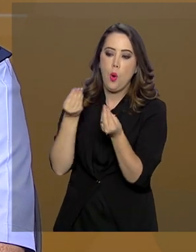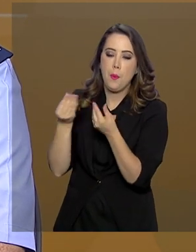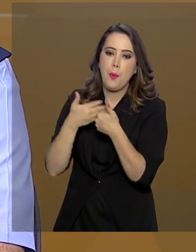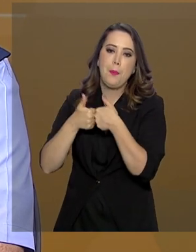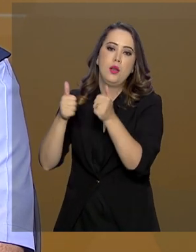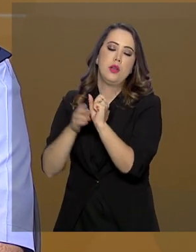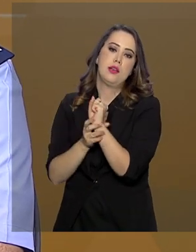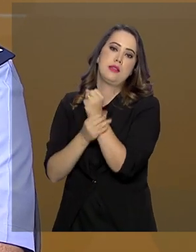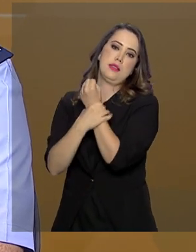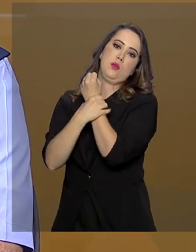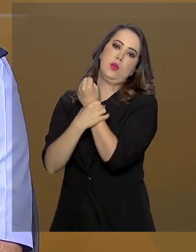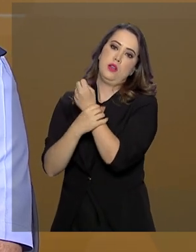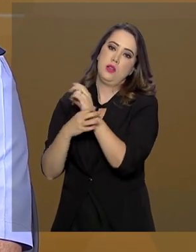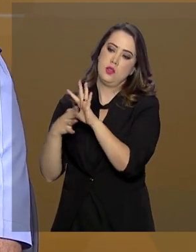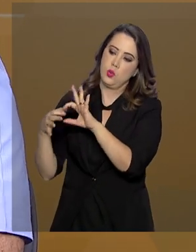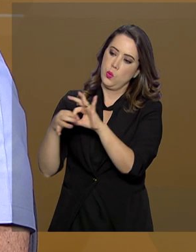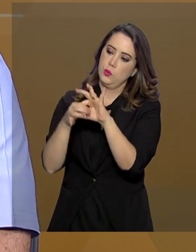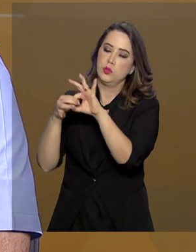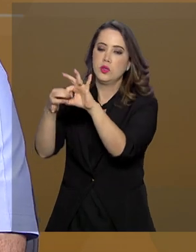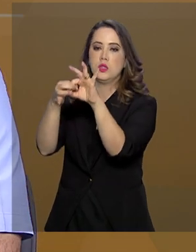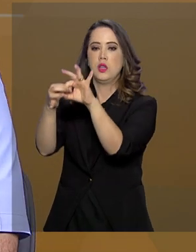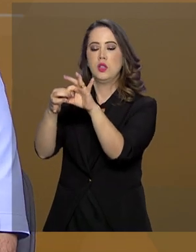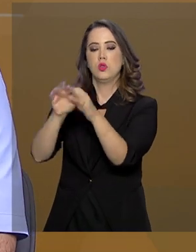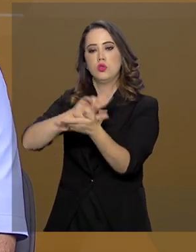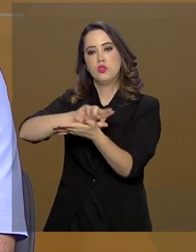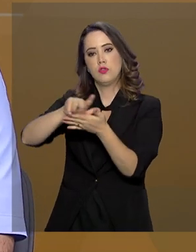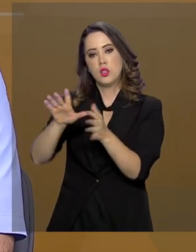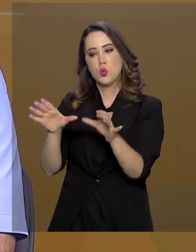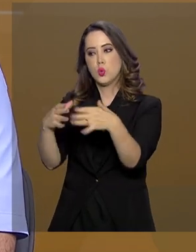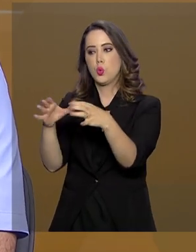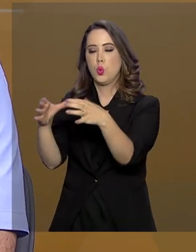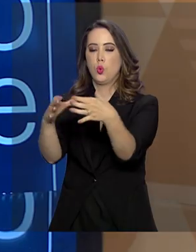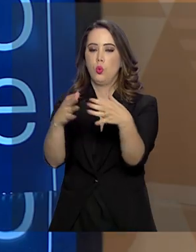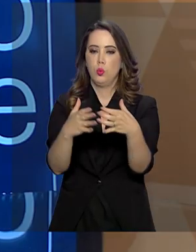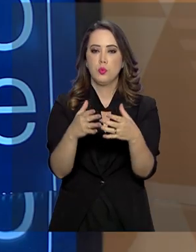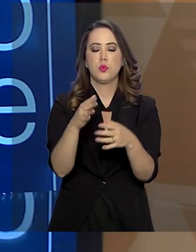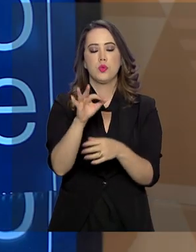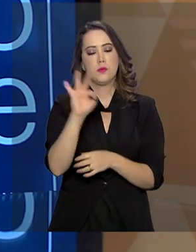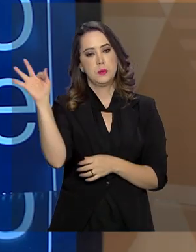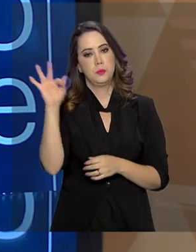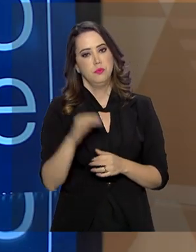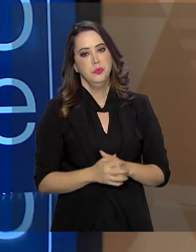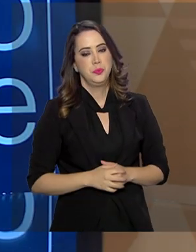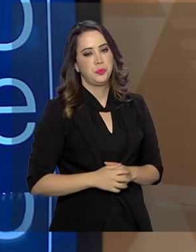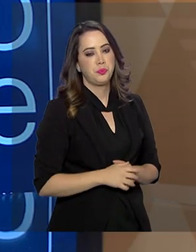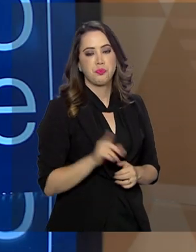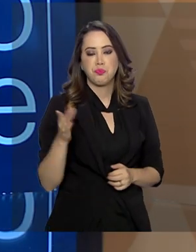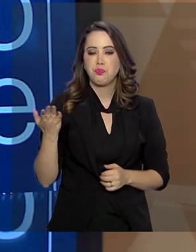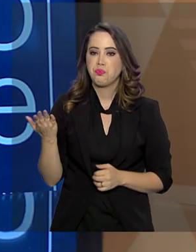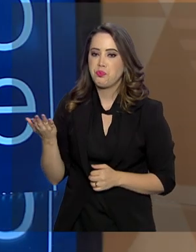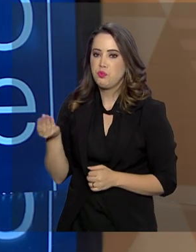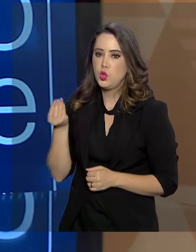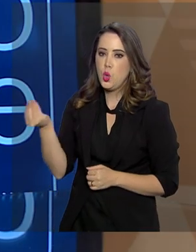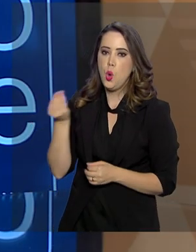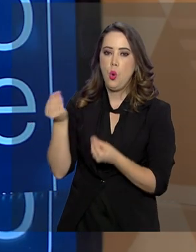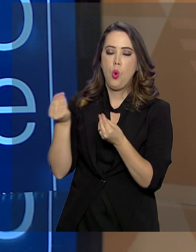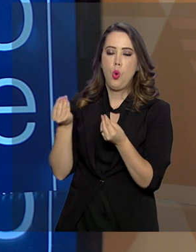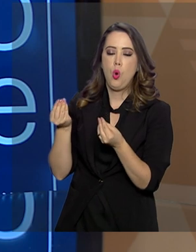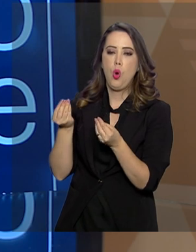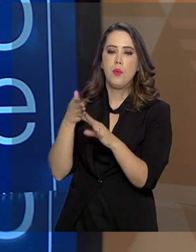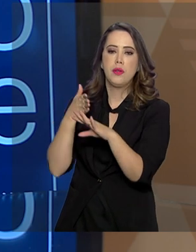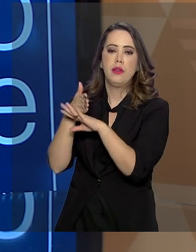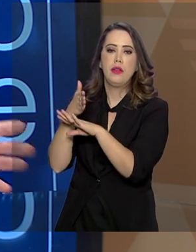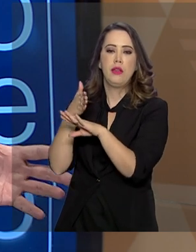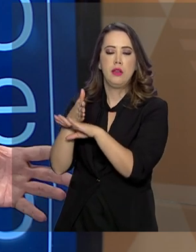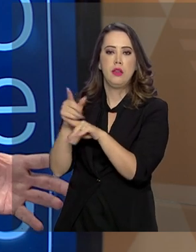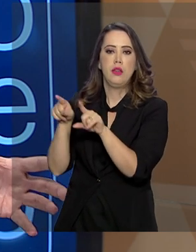questão da segurança, integrando as ações dos vários órgãos federais. Eduardo, e como que entra a questão do Fusion Center? Porque a